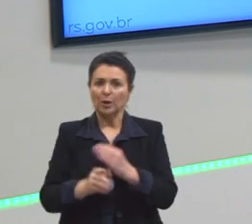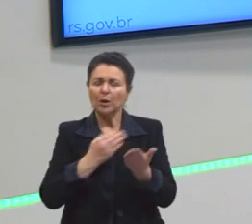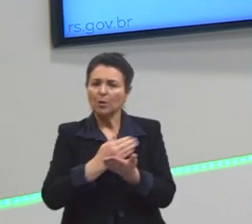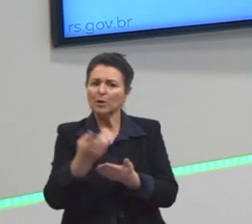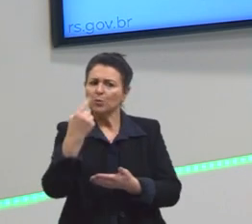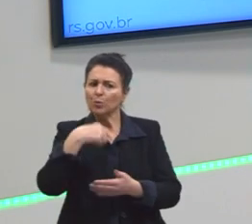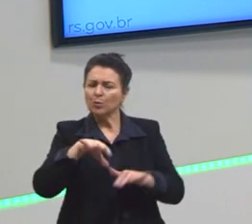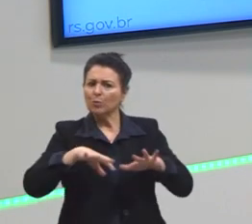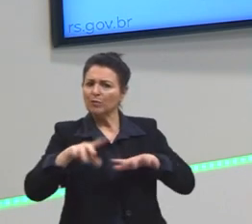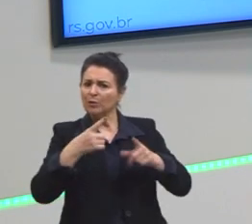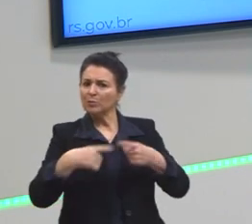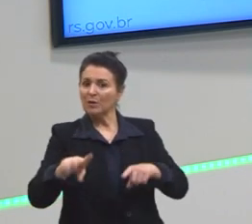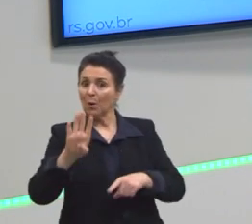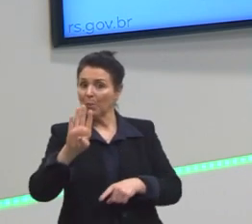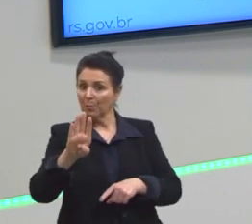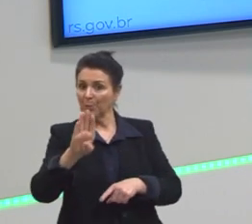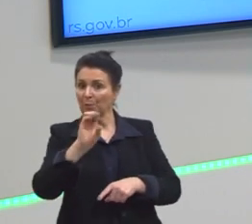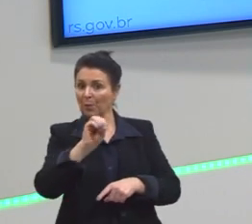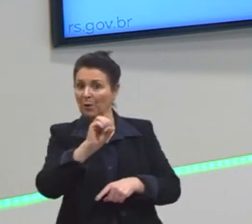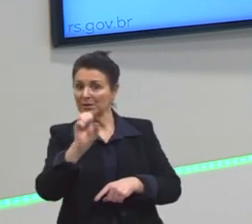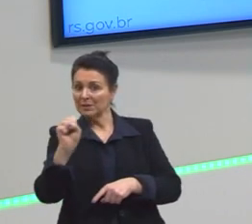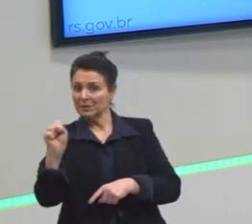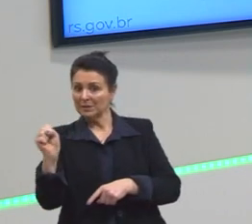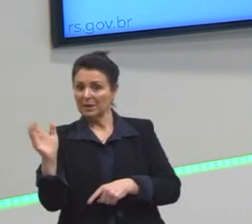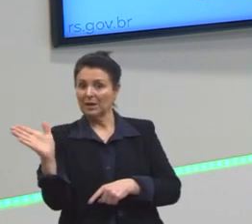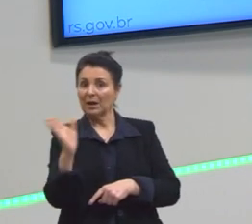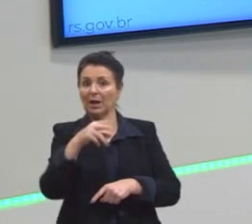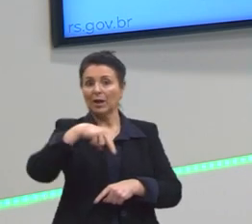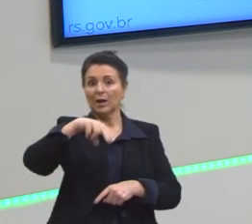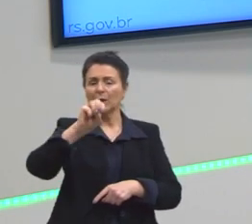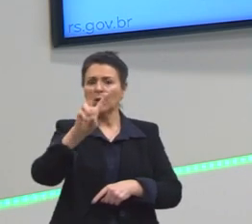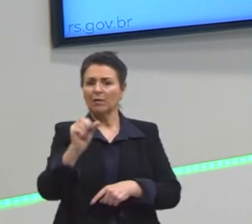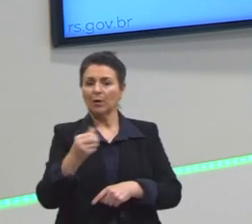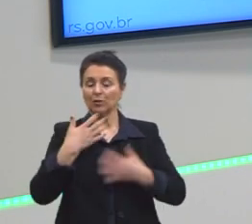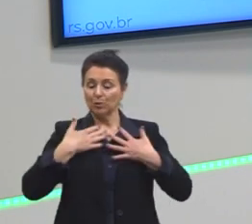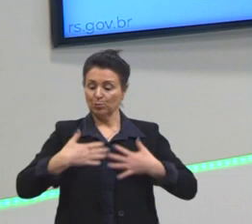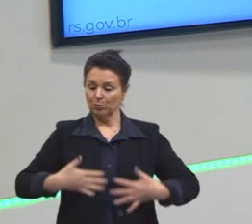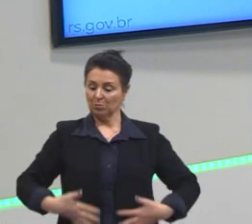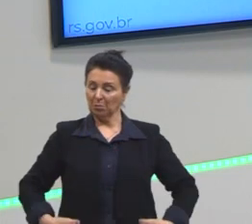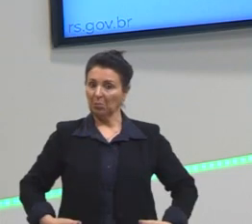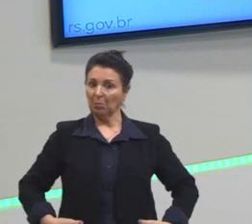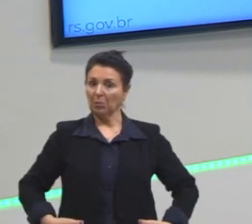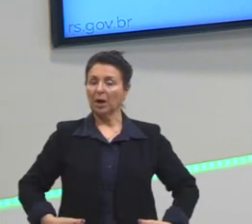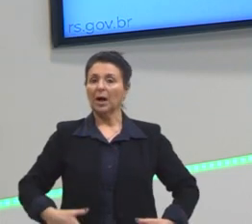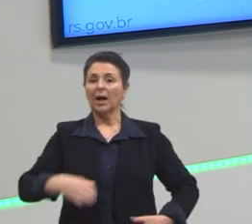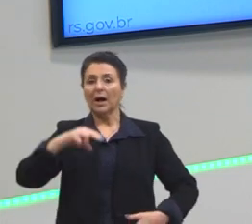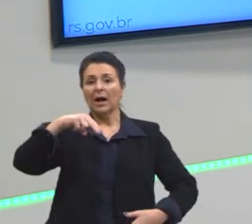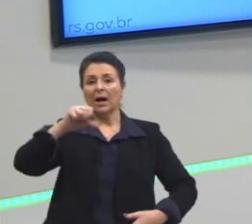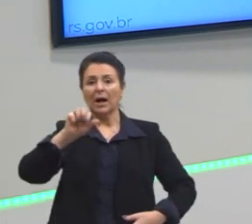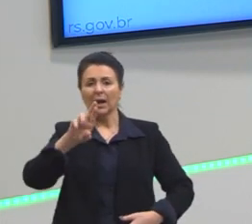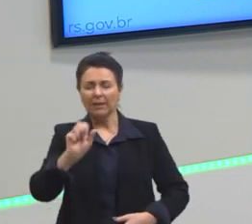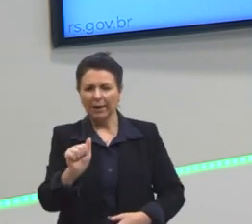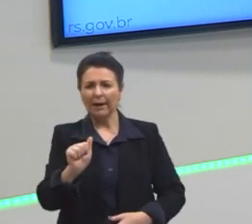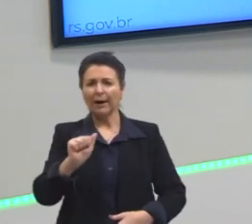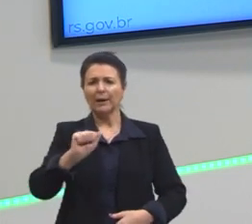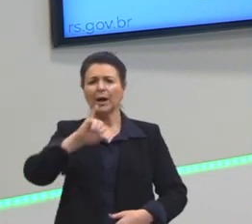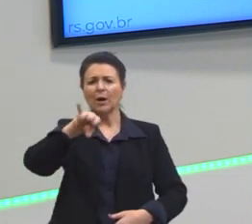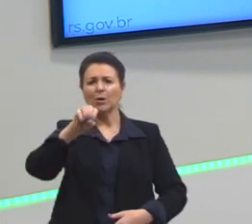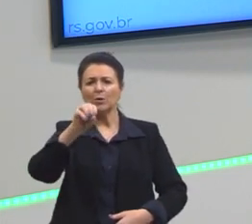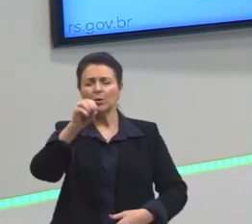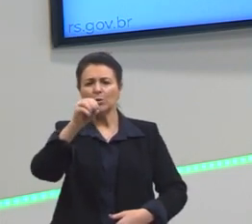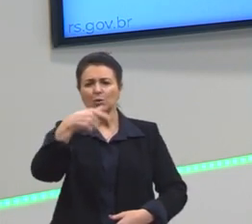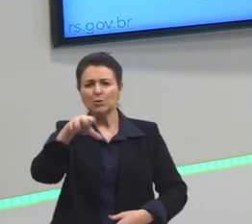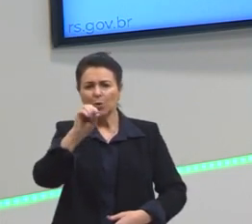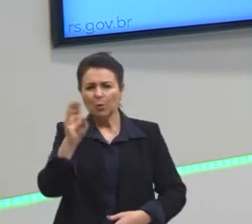uma outra perspectiva, outra forma de cantar, de se vestir. Nara Leão, João Gilberto, Vinícius de